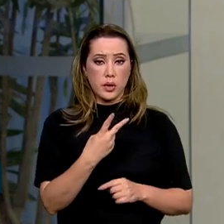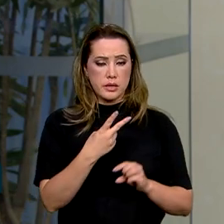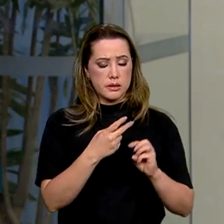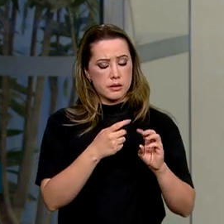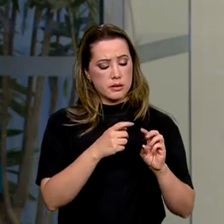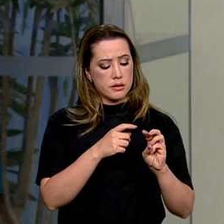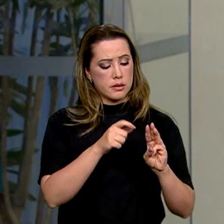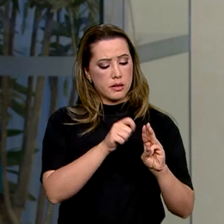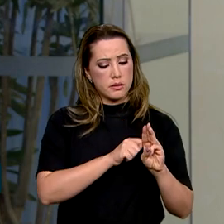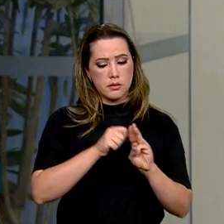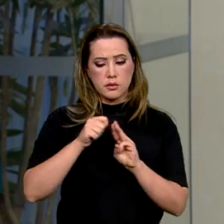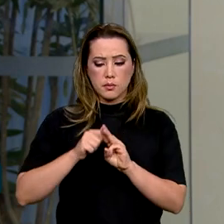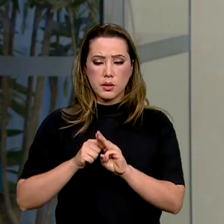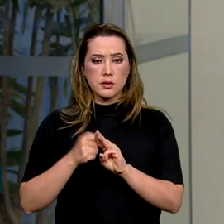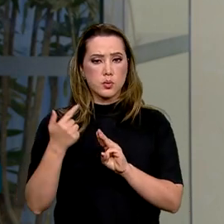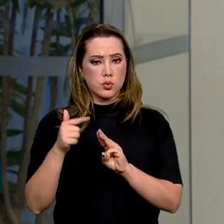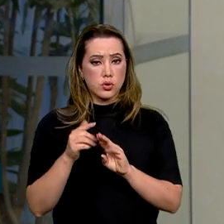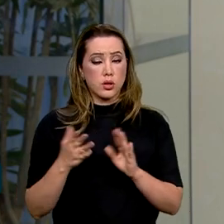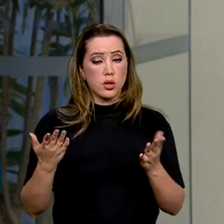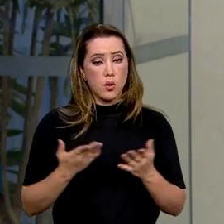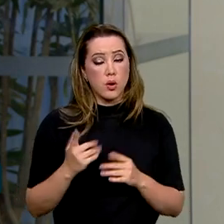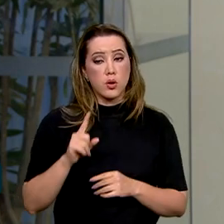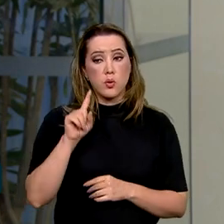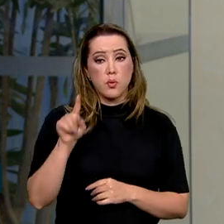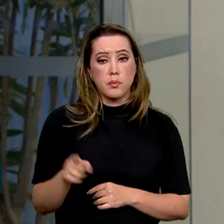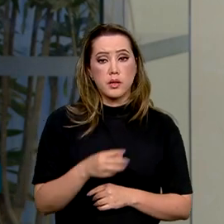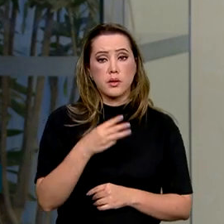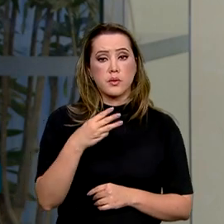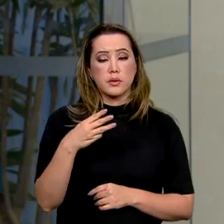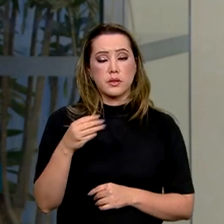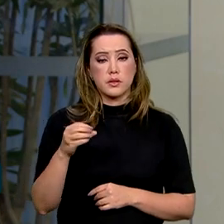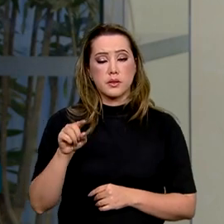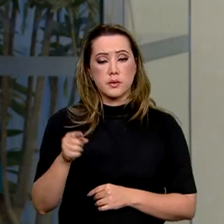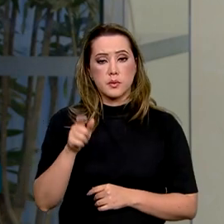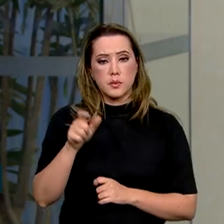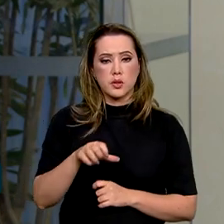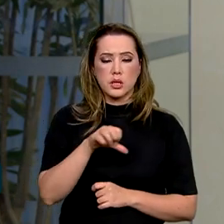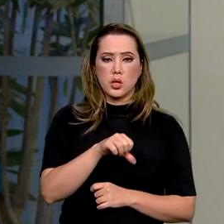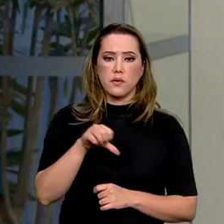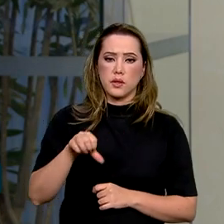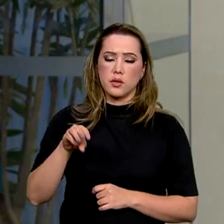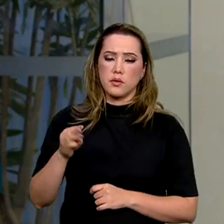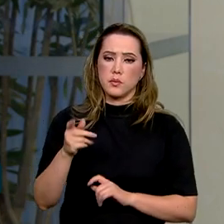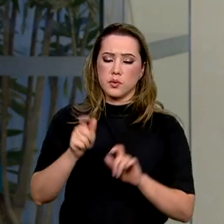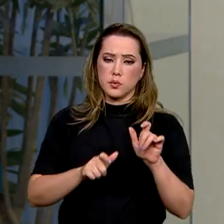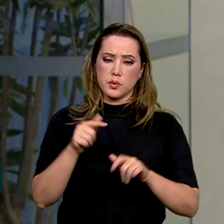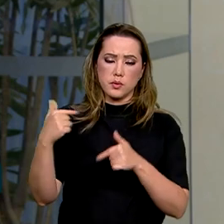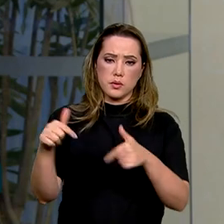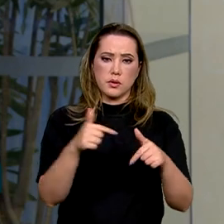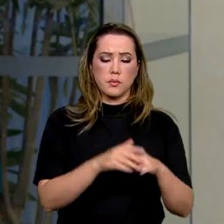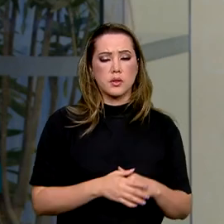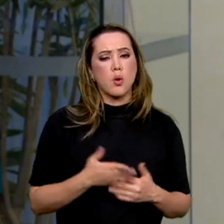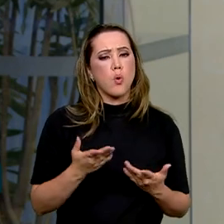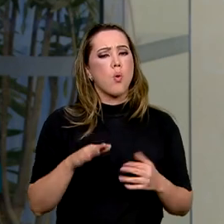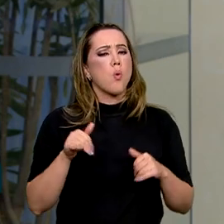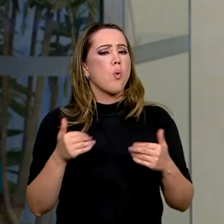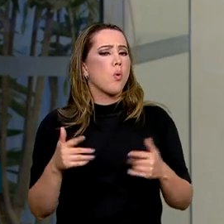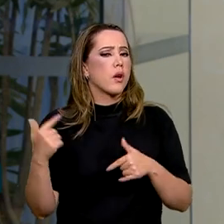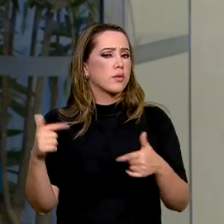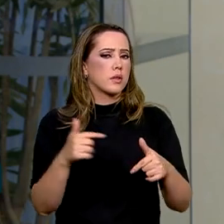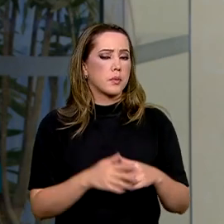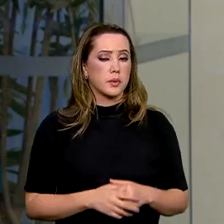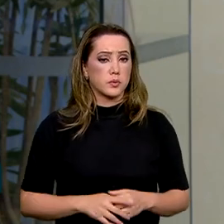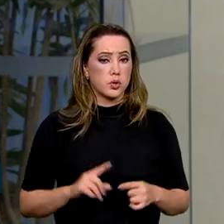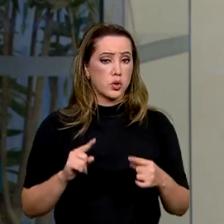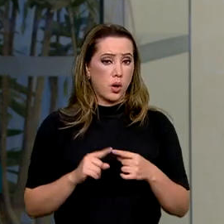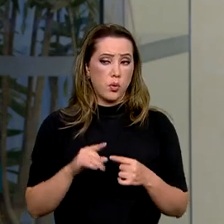Então, mais de 1,3 milhão de pessoas. Agora o país tem 99 milhões de pessoas trabalhando. E aí, que trabalho é esse? Segundo o